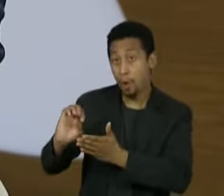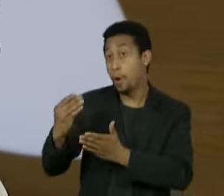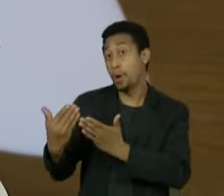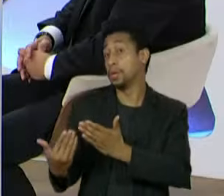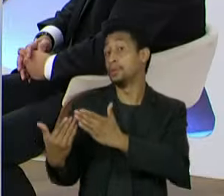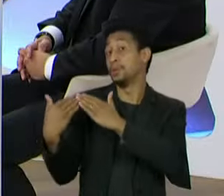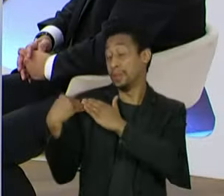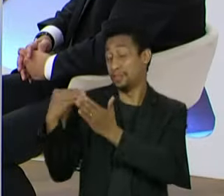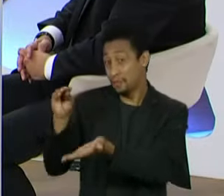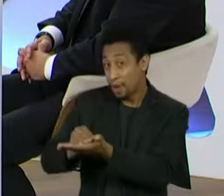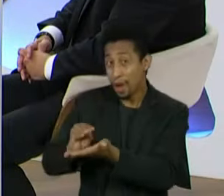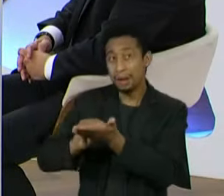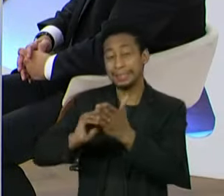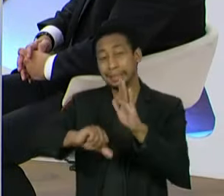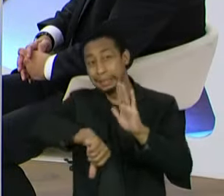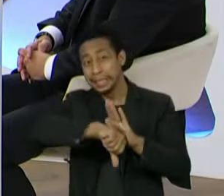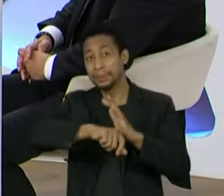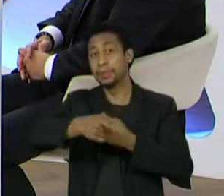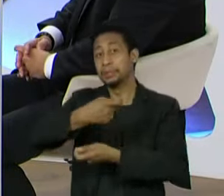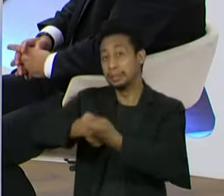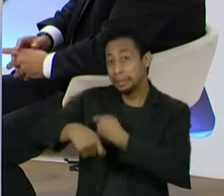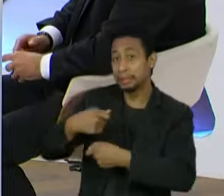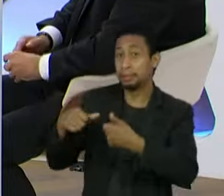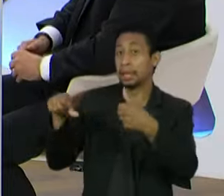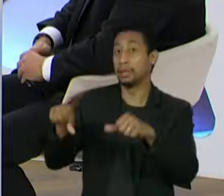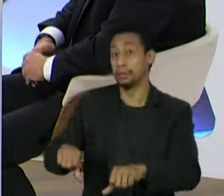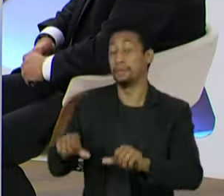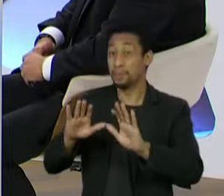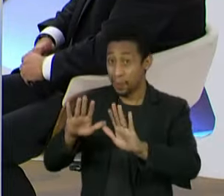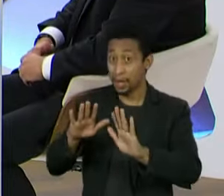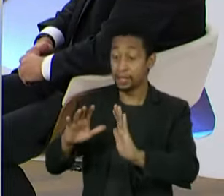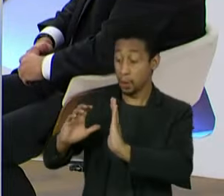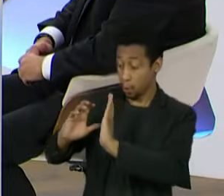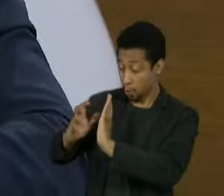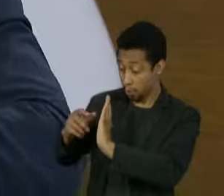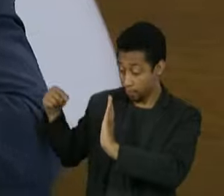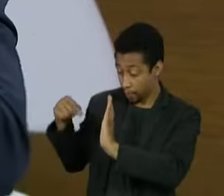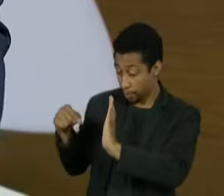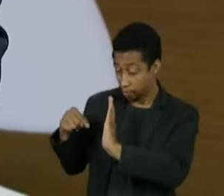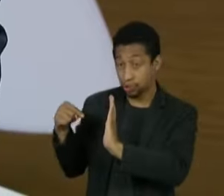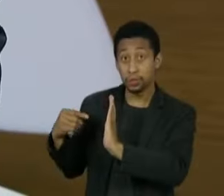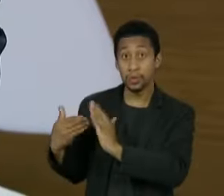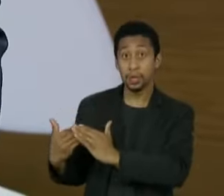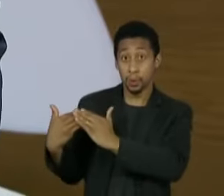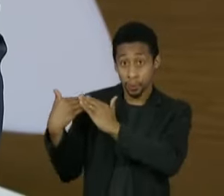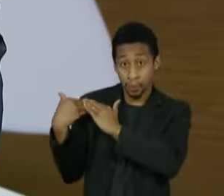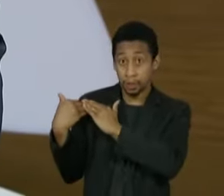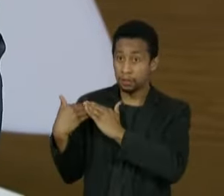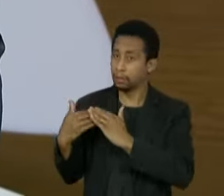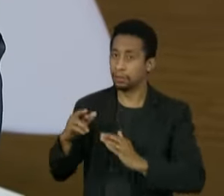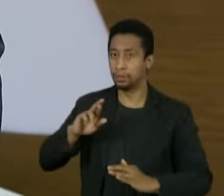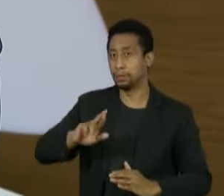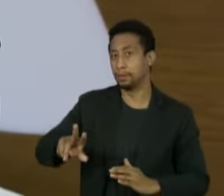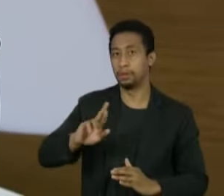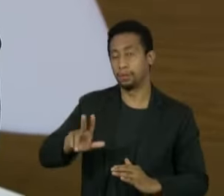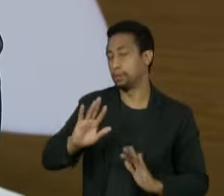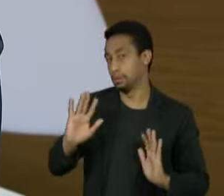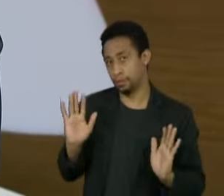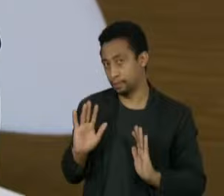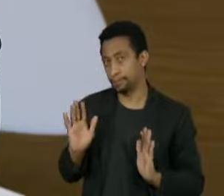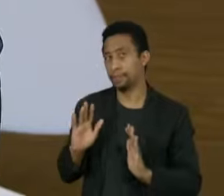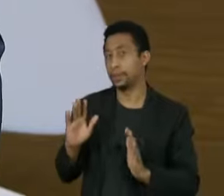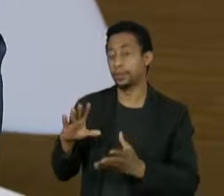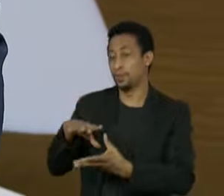civil, criminal ou administrativa. Mas generalizar um partido político eu acho que dentro da democracia isso não é